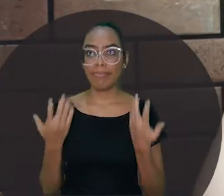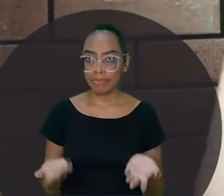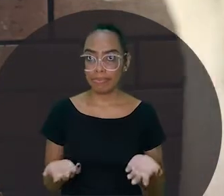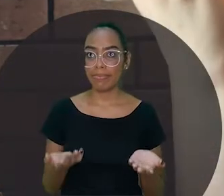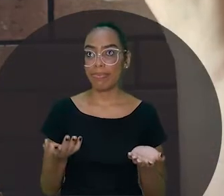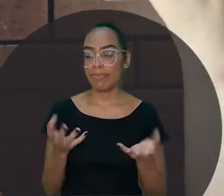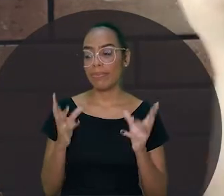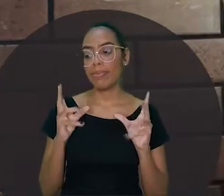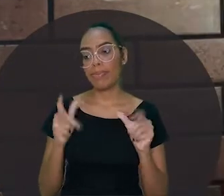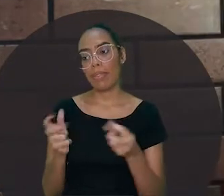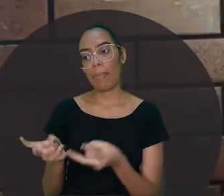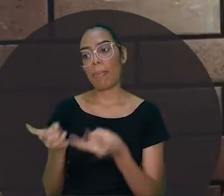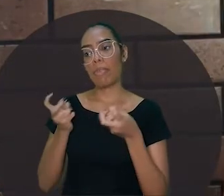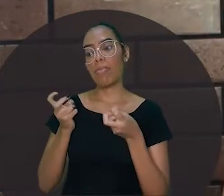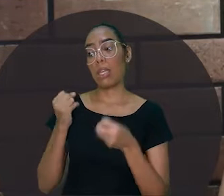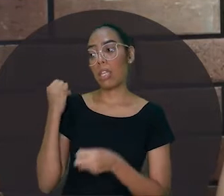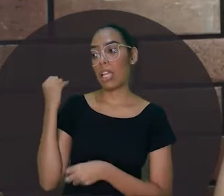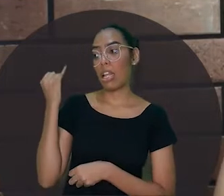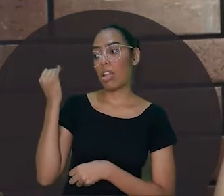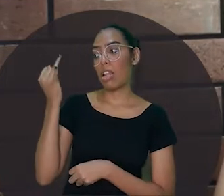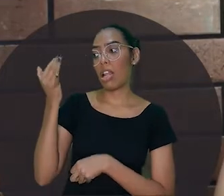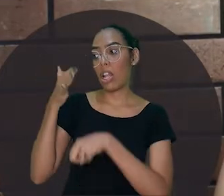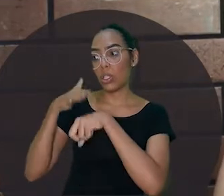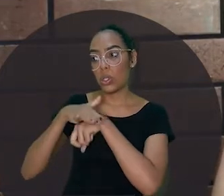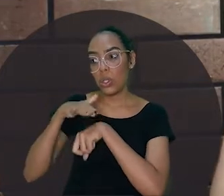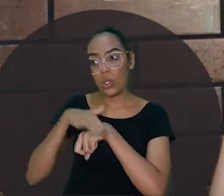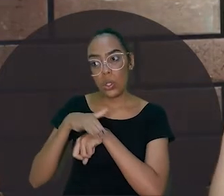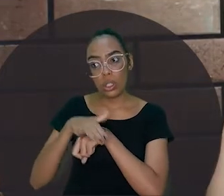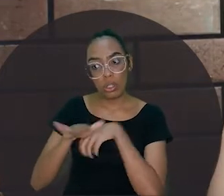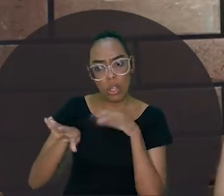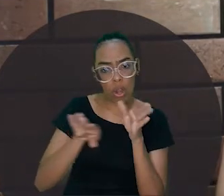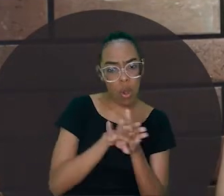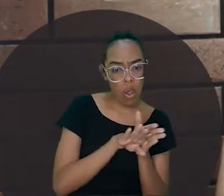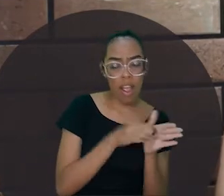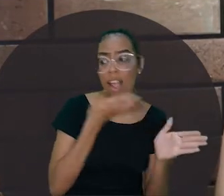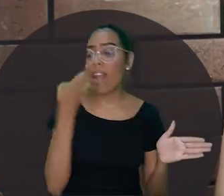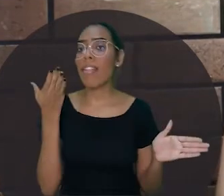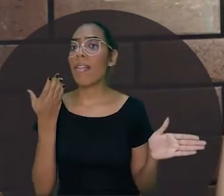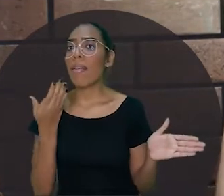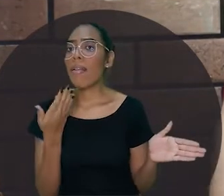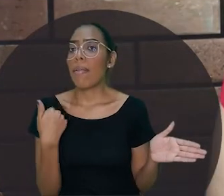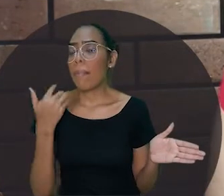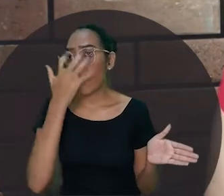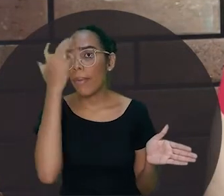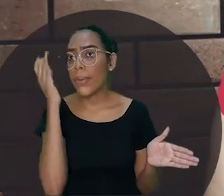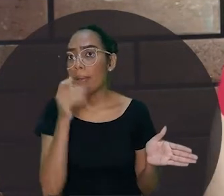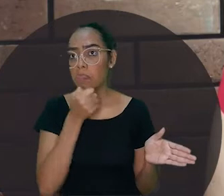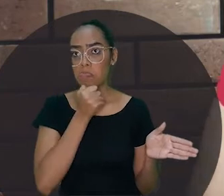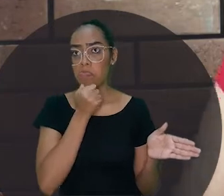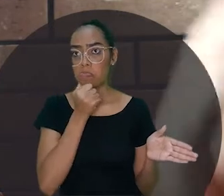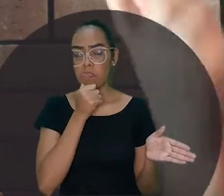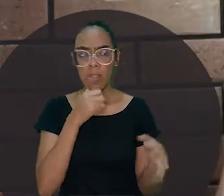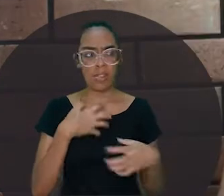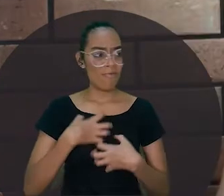que a noite chegou antes dos rapazes. Ela ficou muito preocupada com aquilo e muito irritada também.